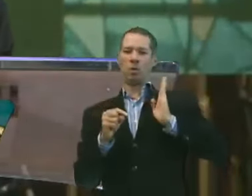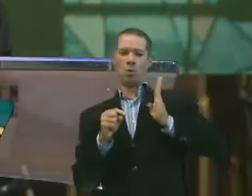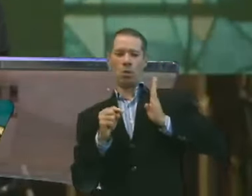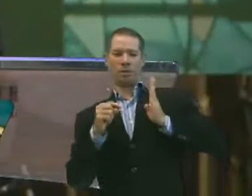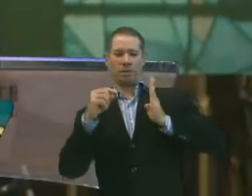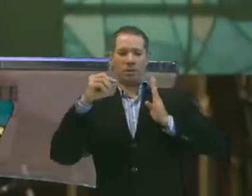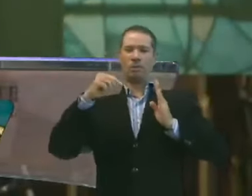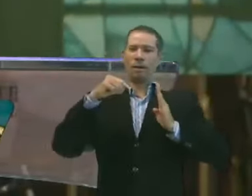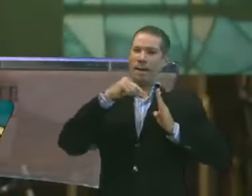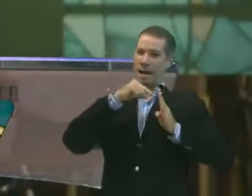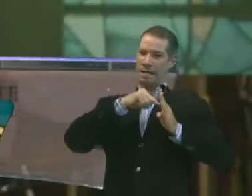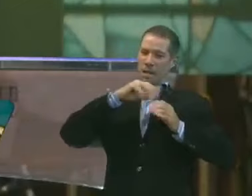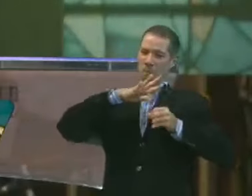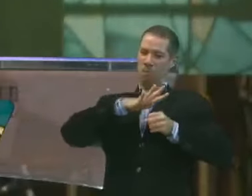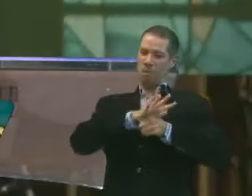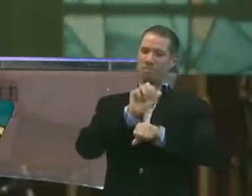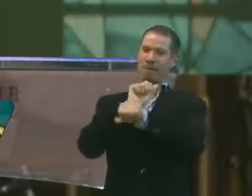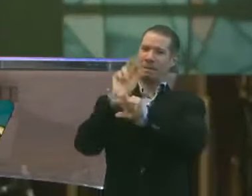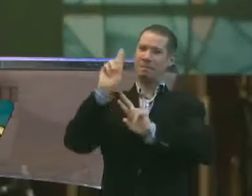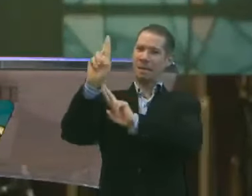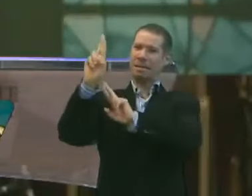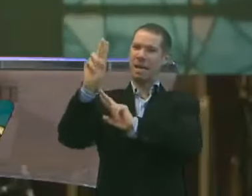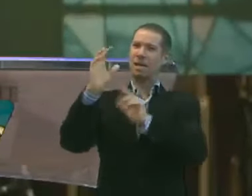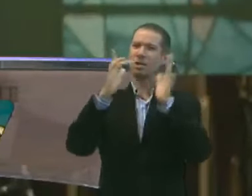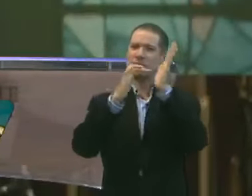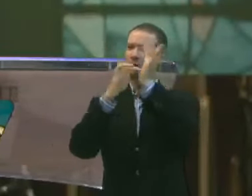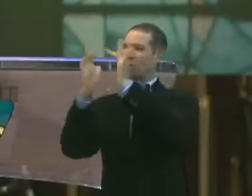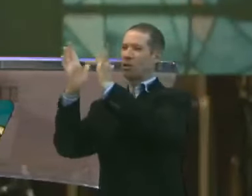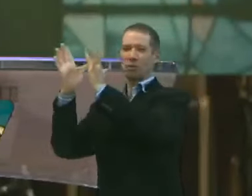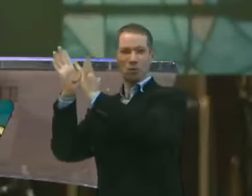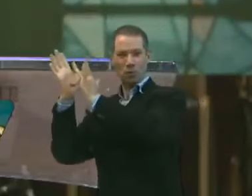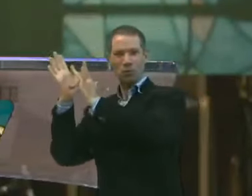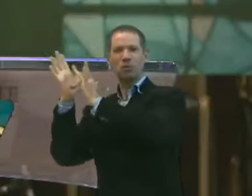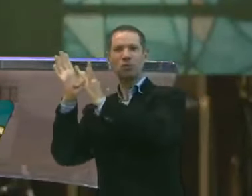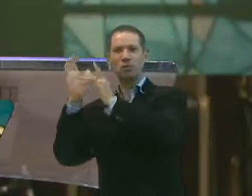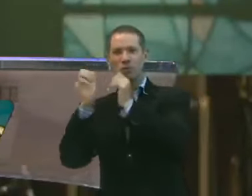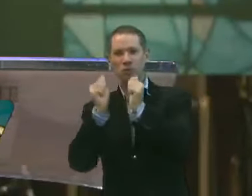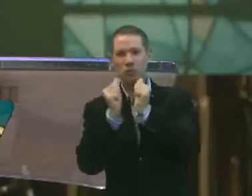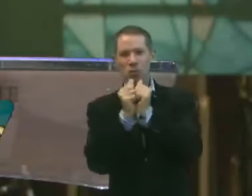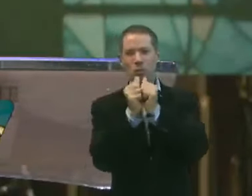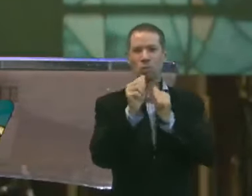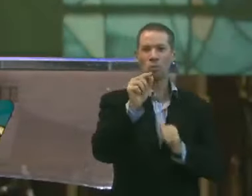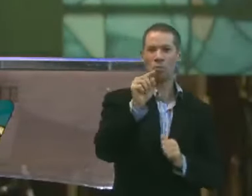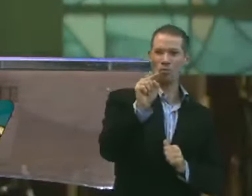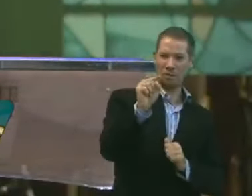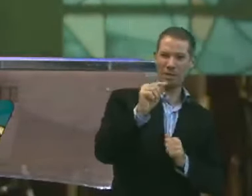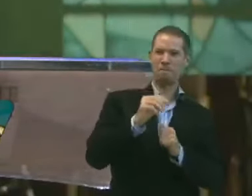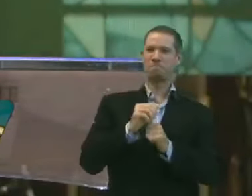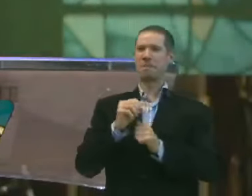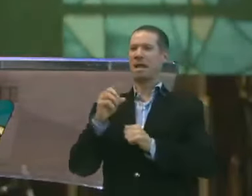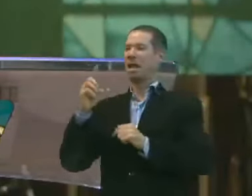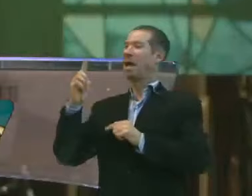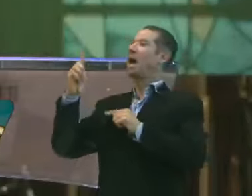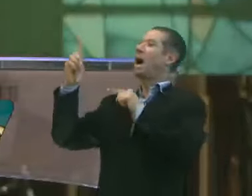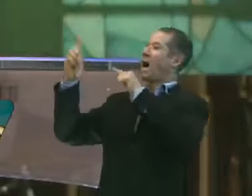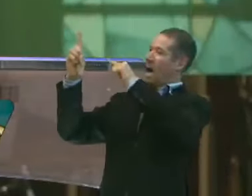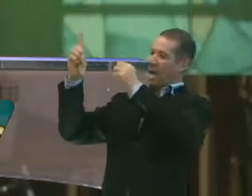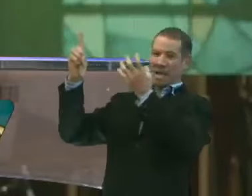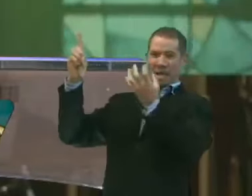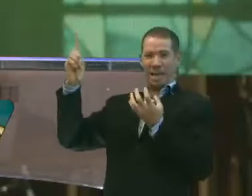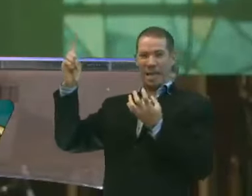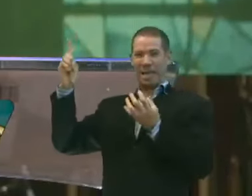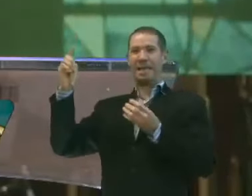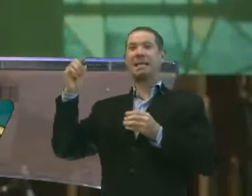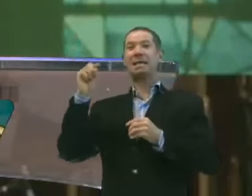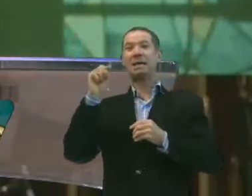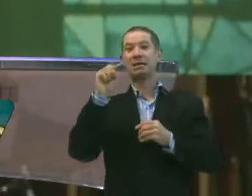esperança. Reconhecer que Jesus está. Com você. Mas Ele quer estar em você.